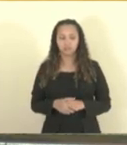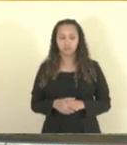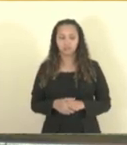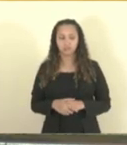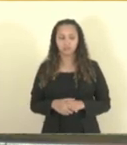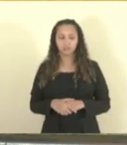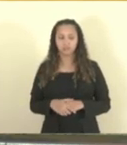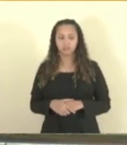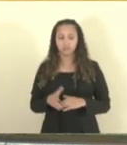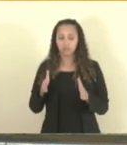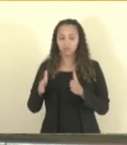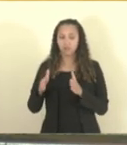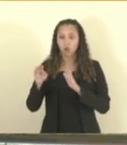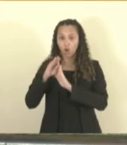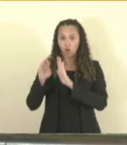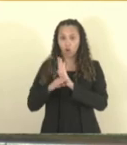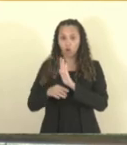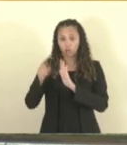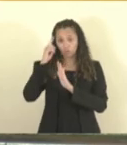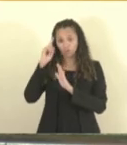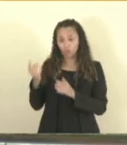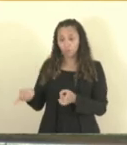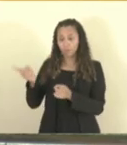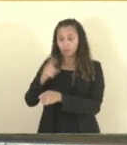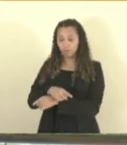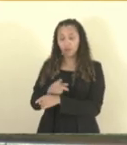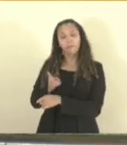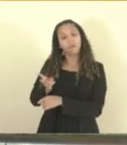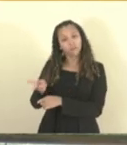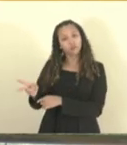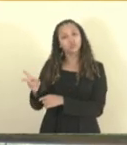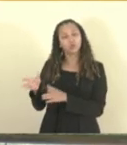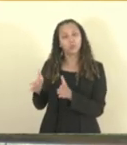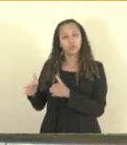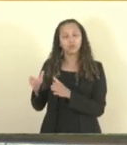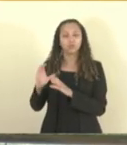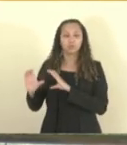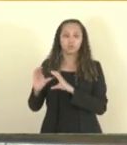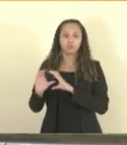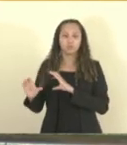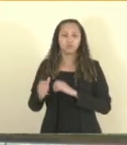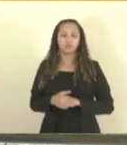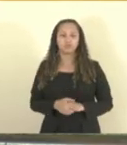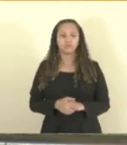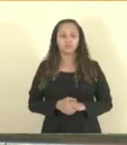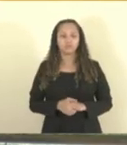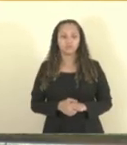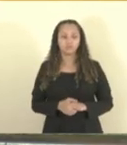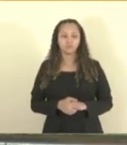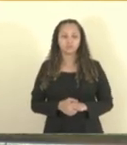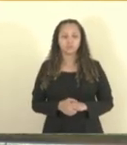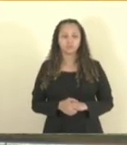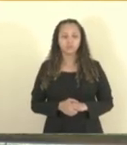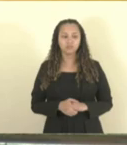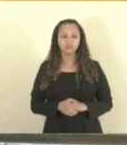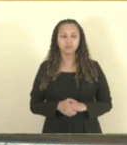A fase da ordem do dia. Vamos inverter e mantendo a fase das comunicações, deputado Engenheiro José Esmeralda. Ok?